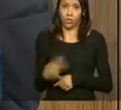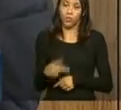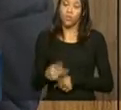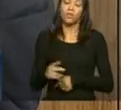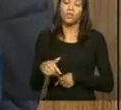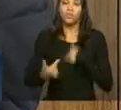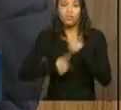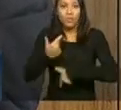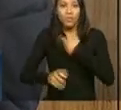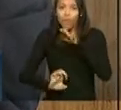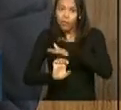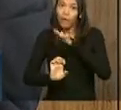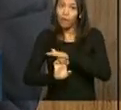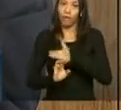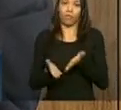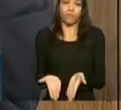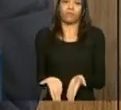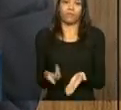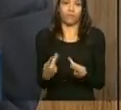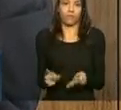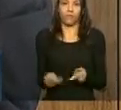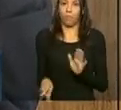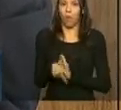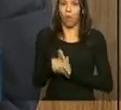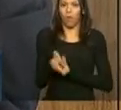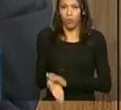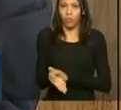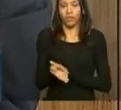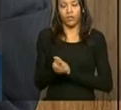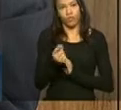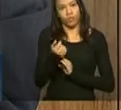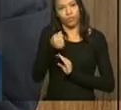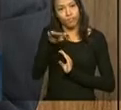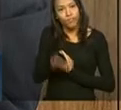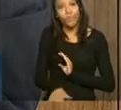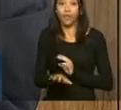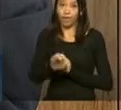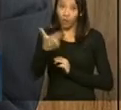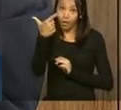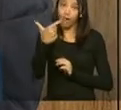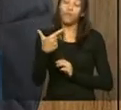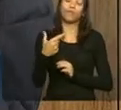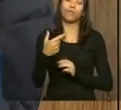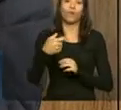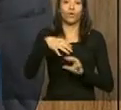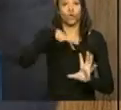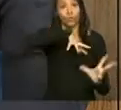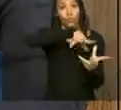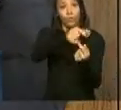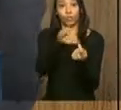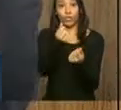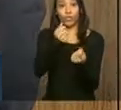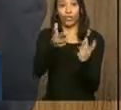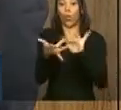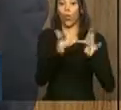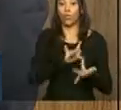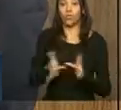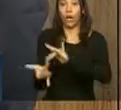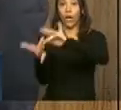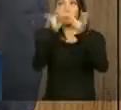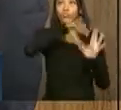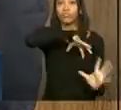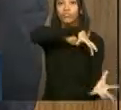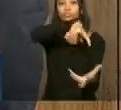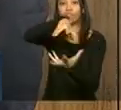desenvolvidas no seu território. Claro que, no mundo globalizado, as empresas atuam em diversos países, é